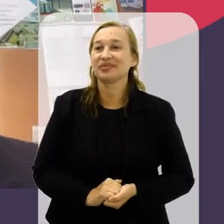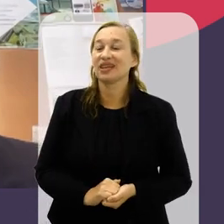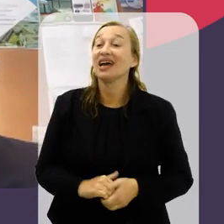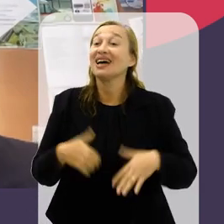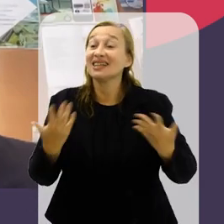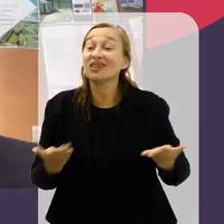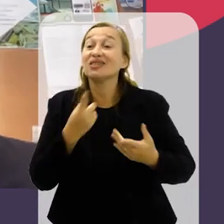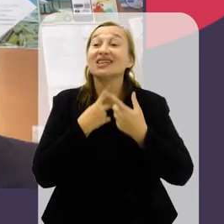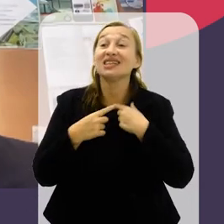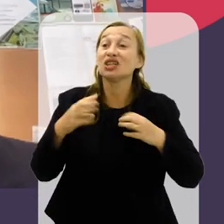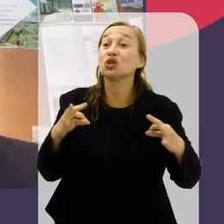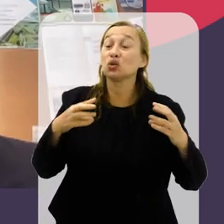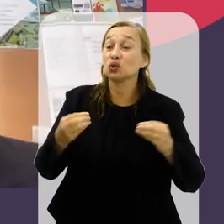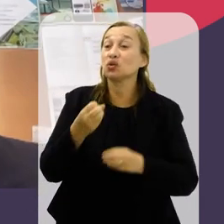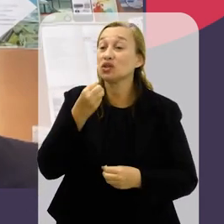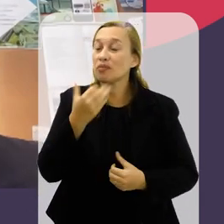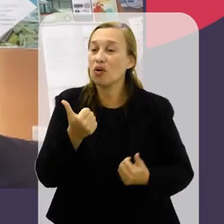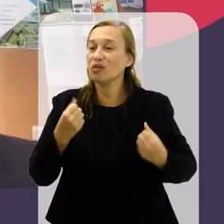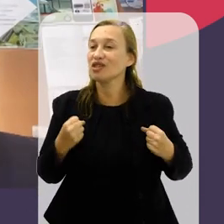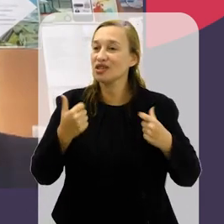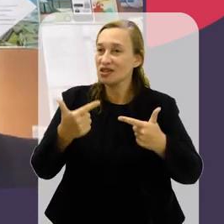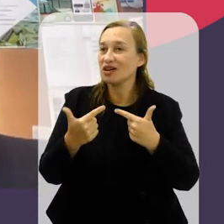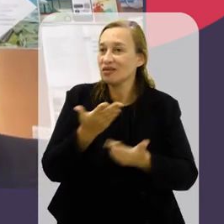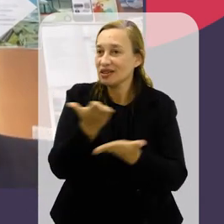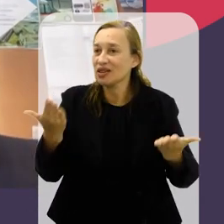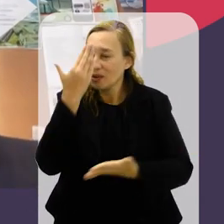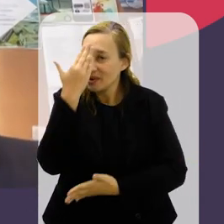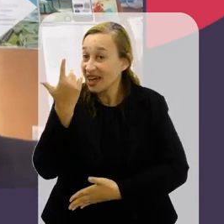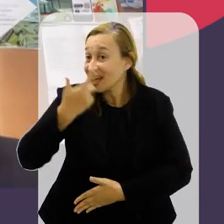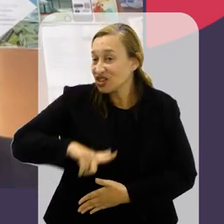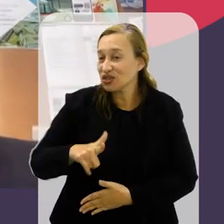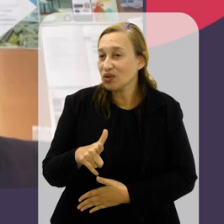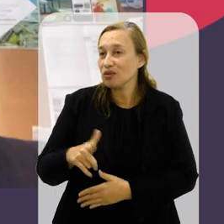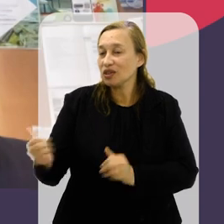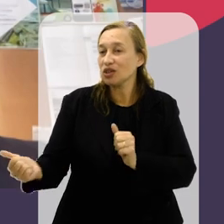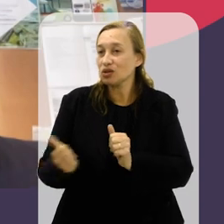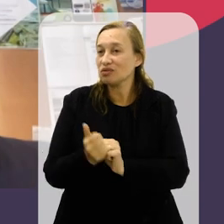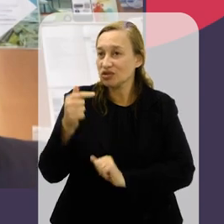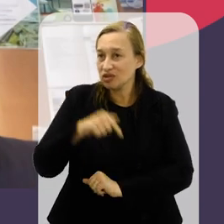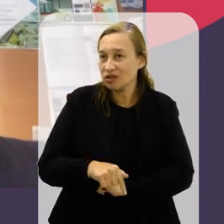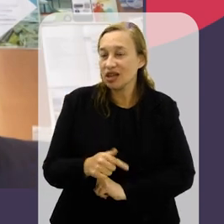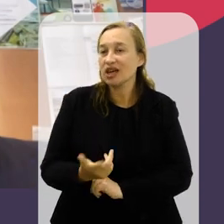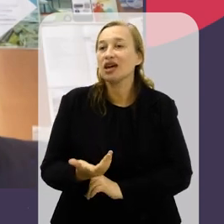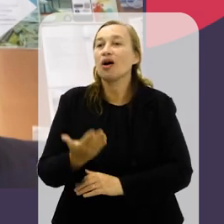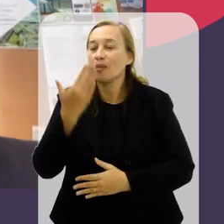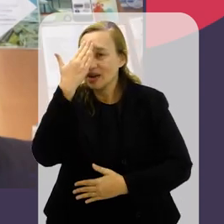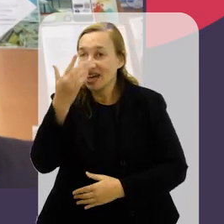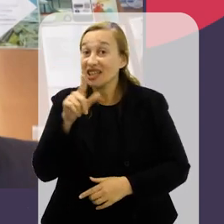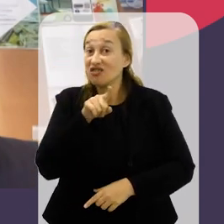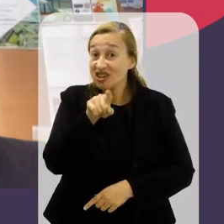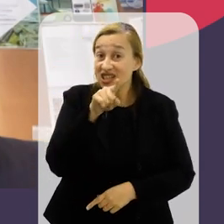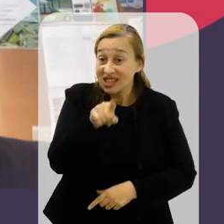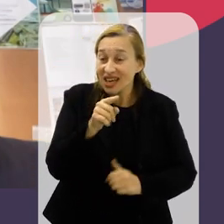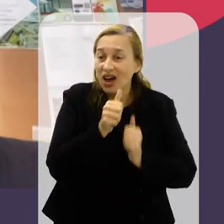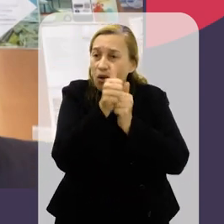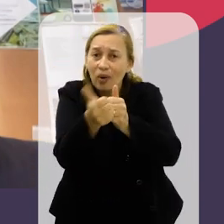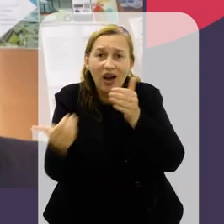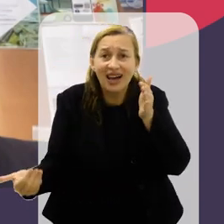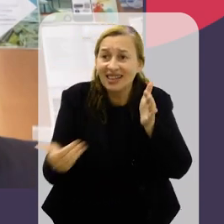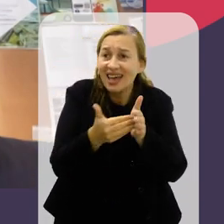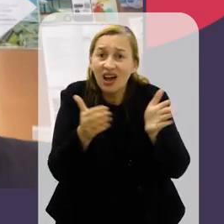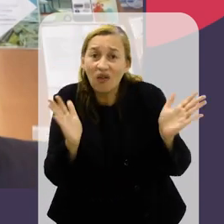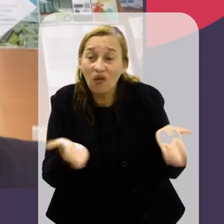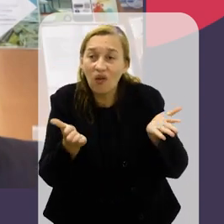pesquisadora principal desse trabalho. Então, desejo tudo de bom, muita sorte para vocês. Obrigada mais uma vez por terem